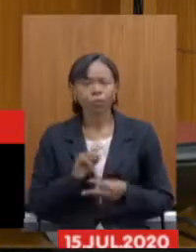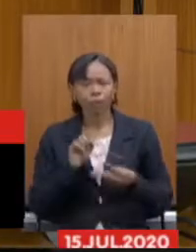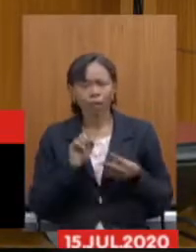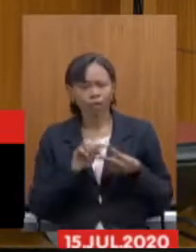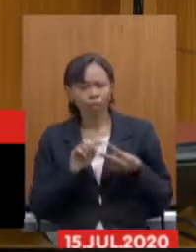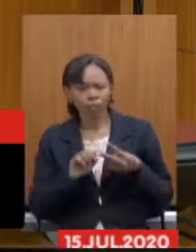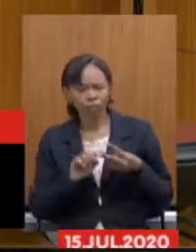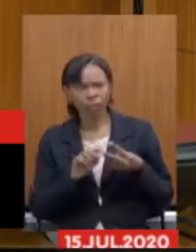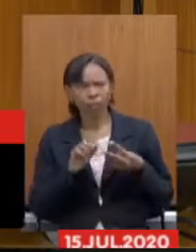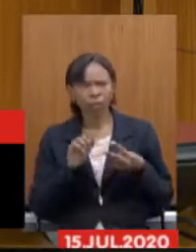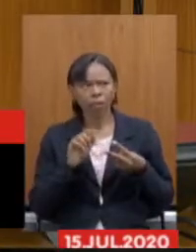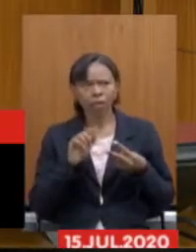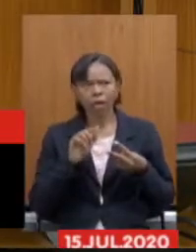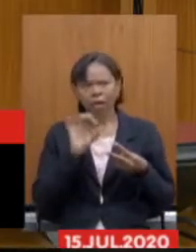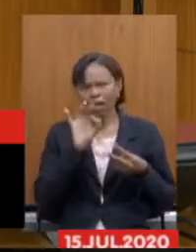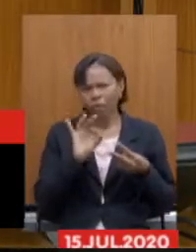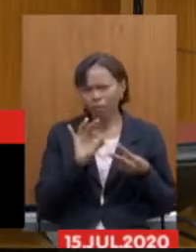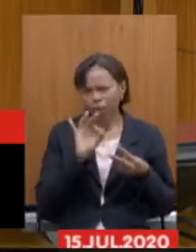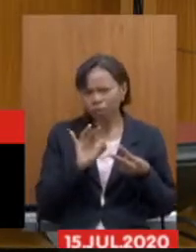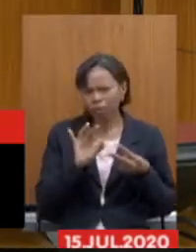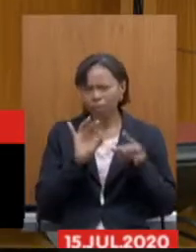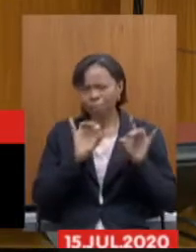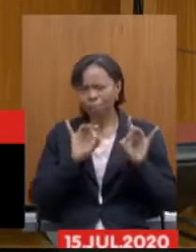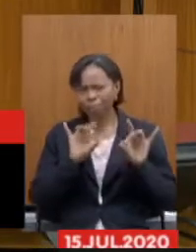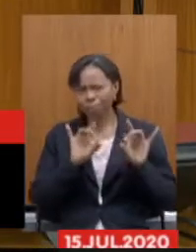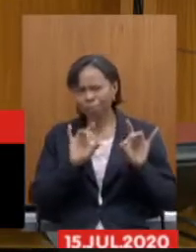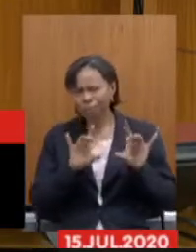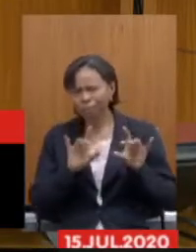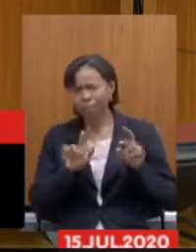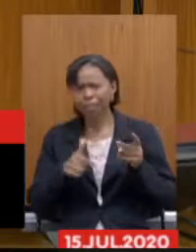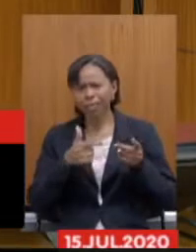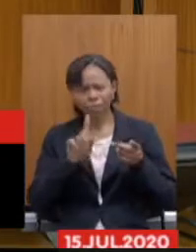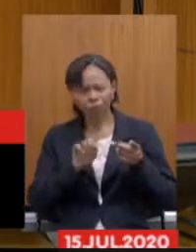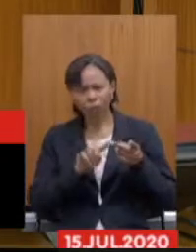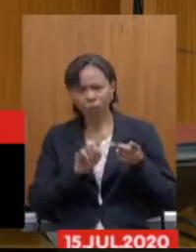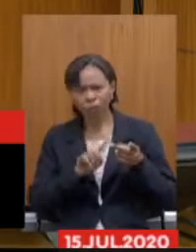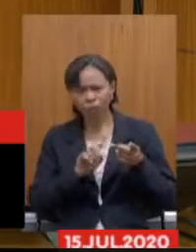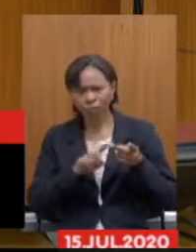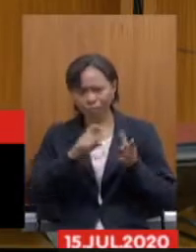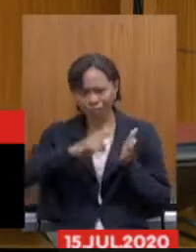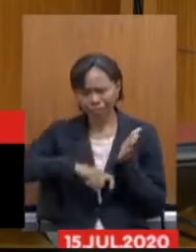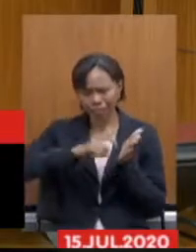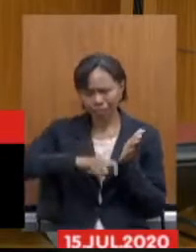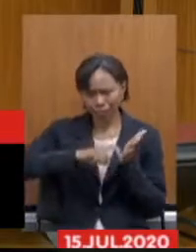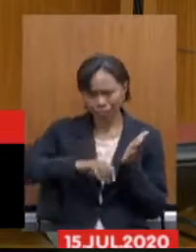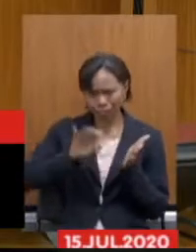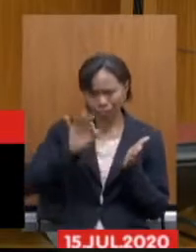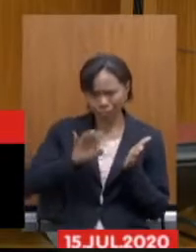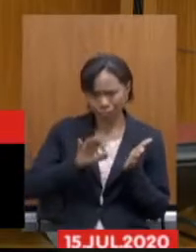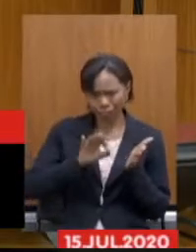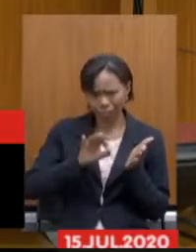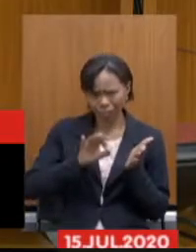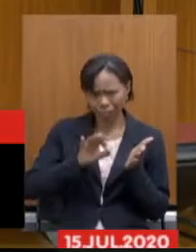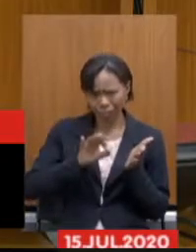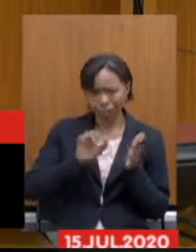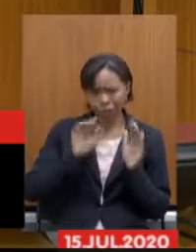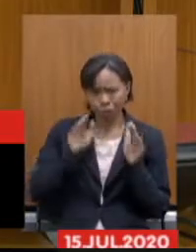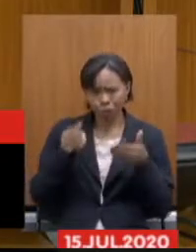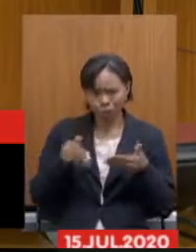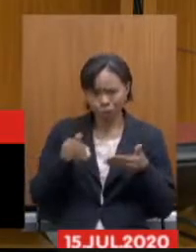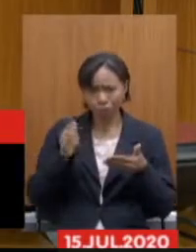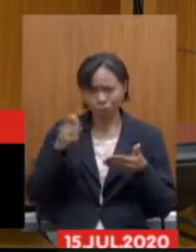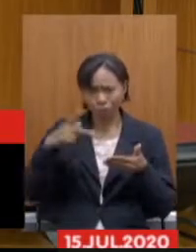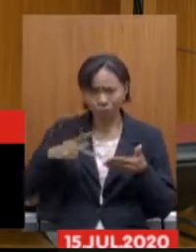da alíquota extraordinária e desta alíquota tributária sobre os aposentados e pensionistas também